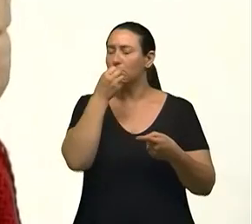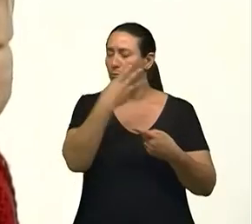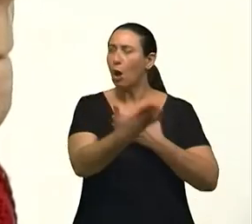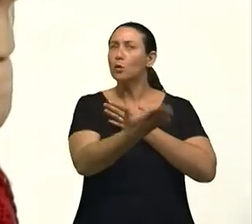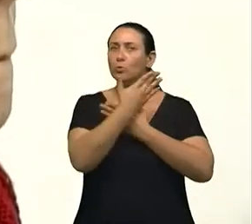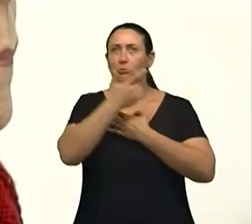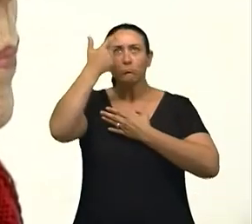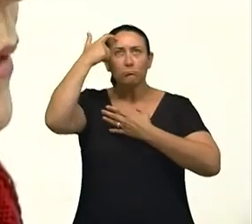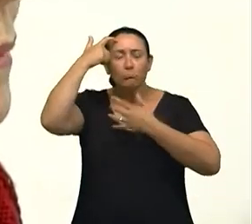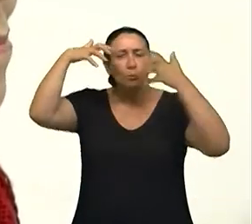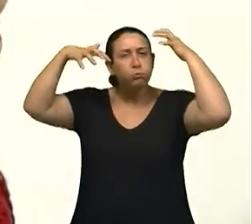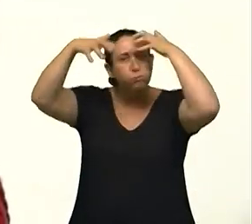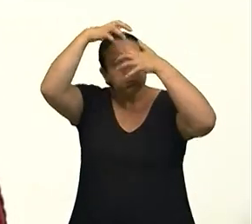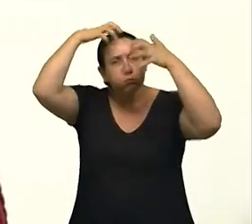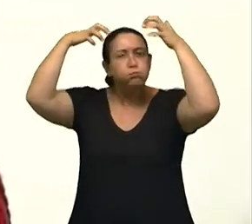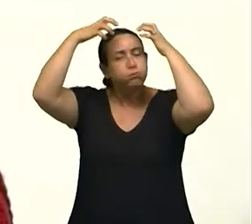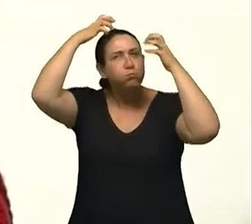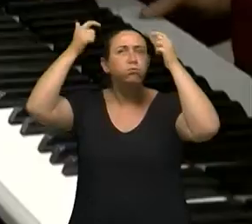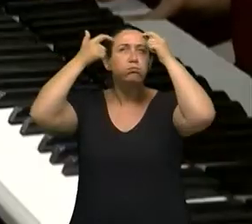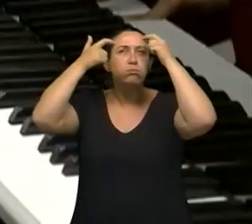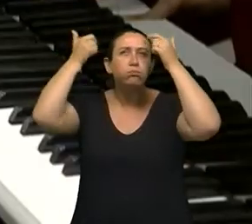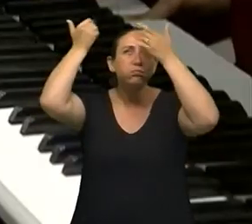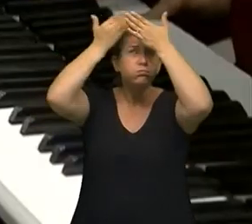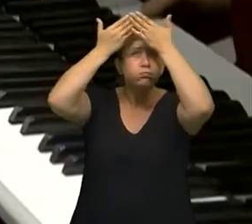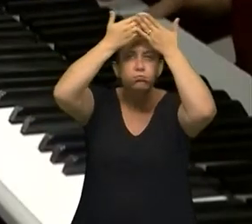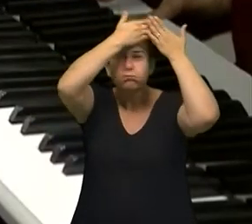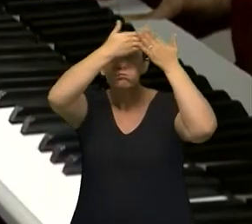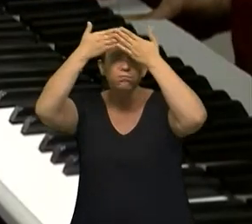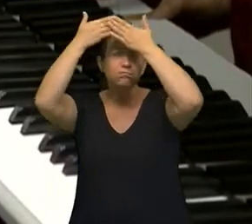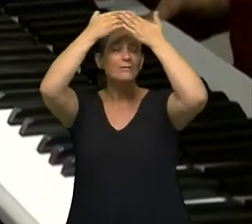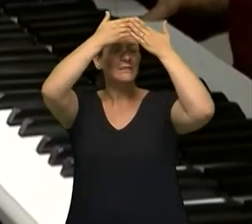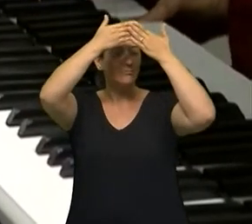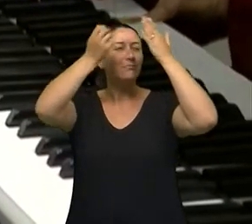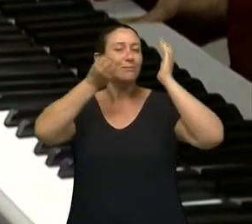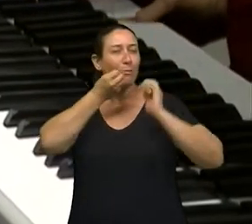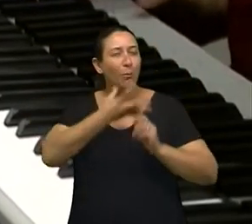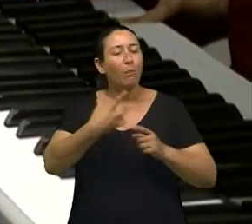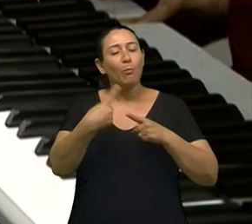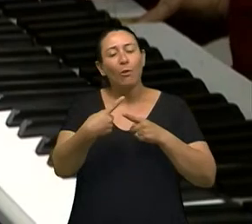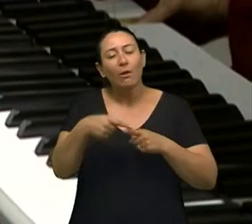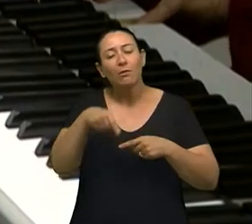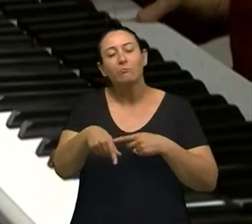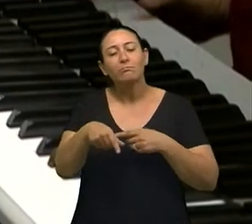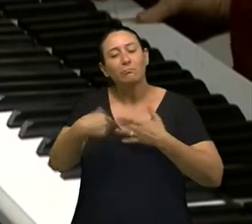para que uma velhice seja mais feliz, uma velhice mais desenvolvida.